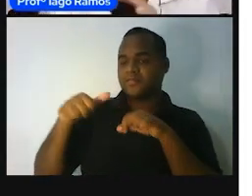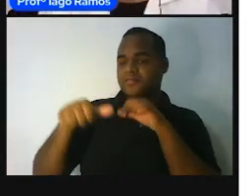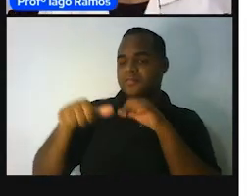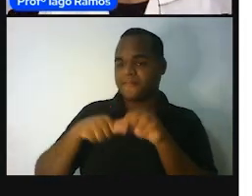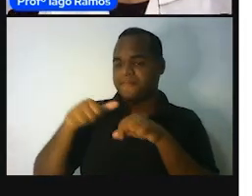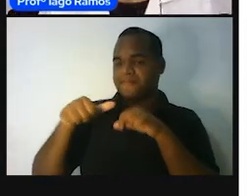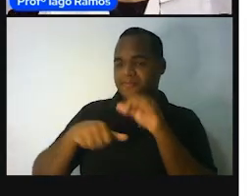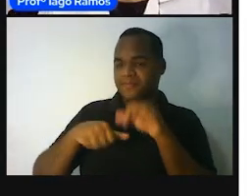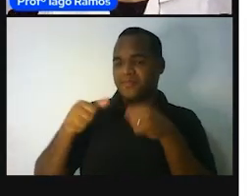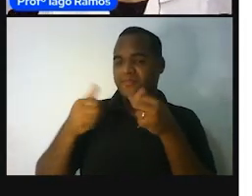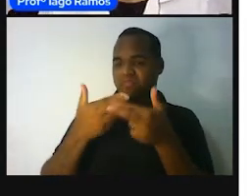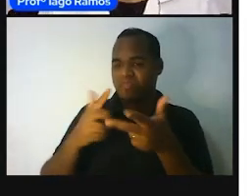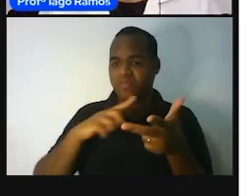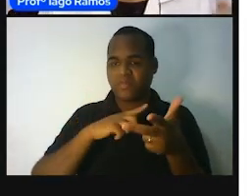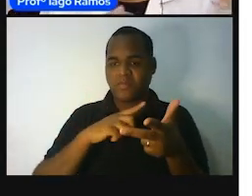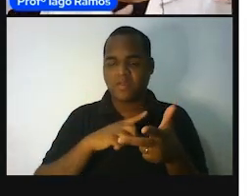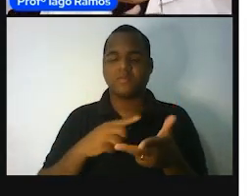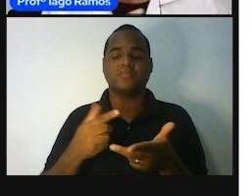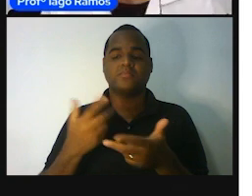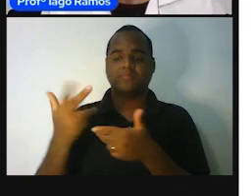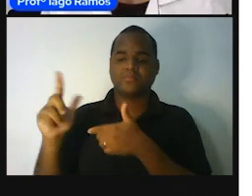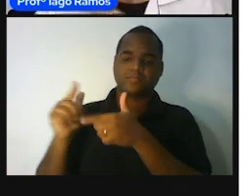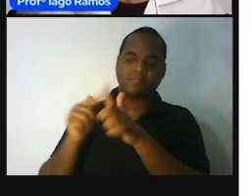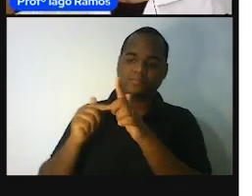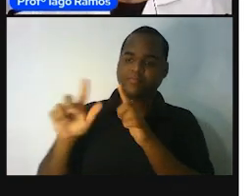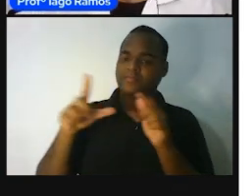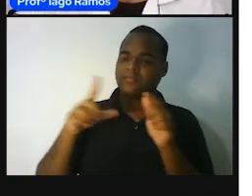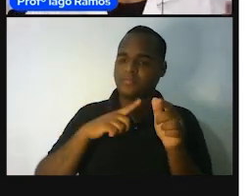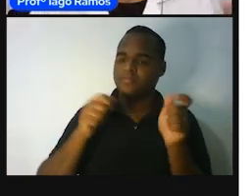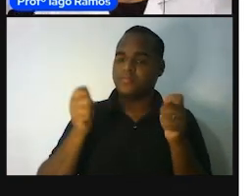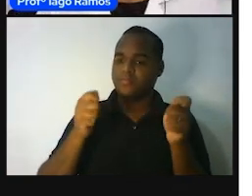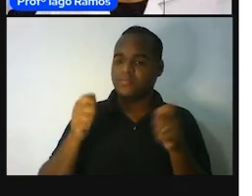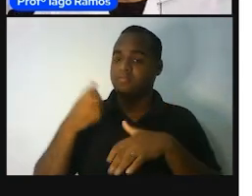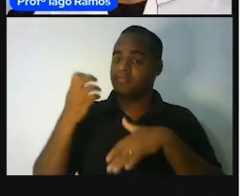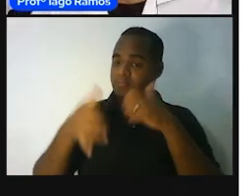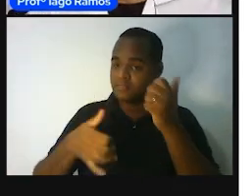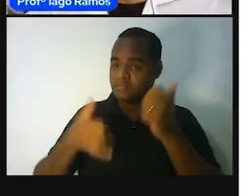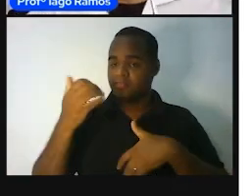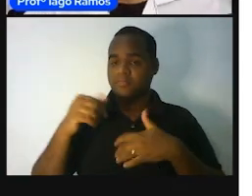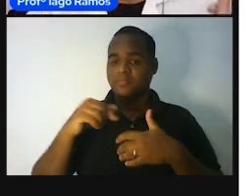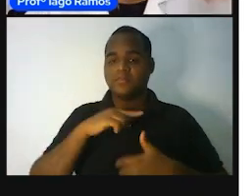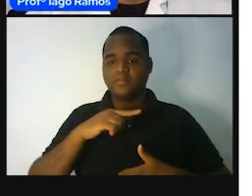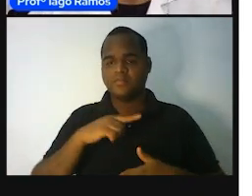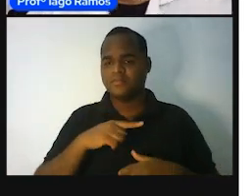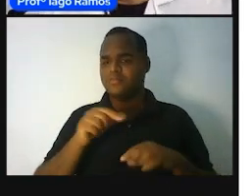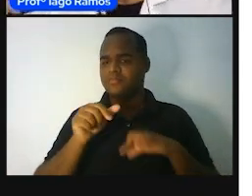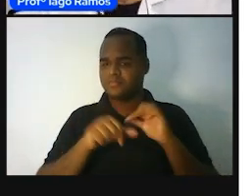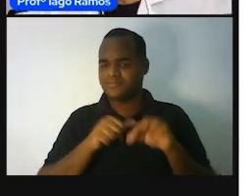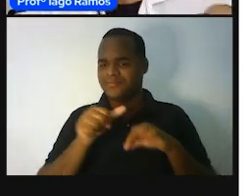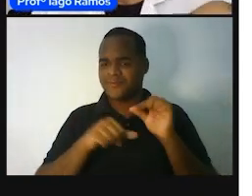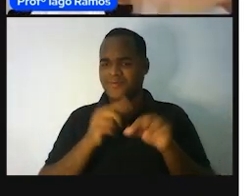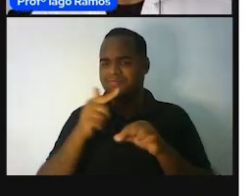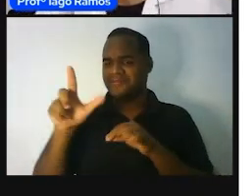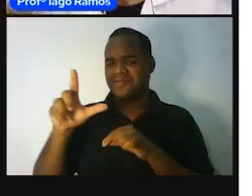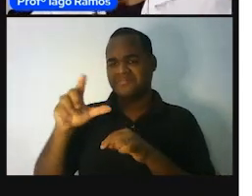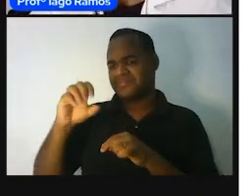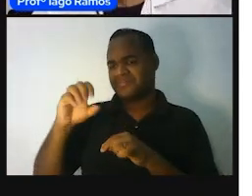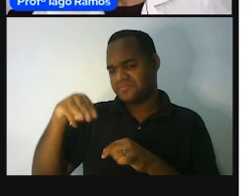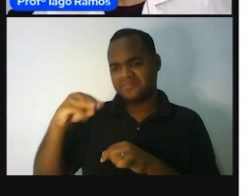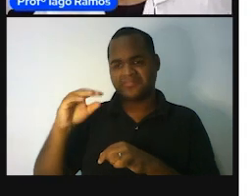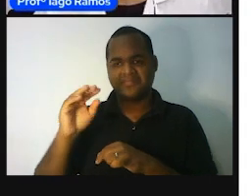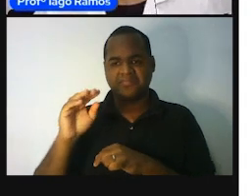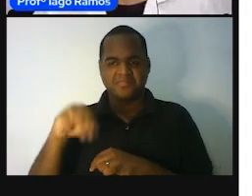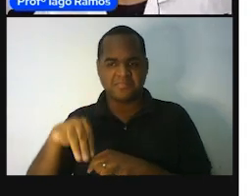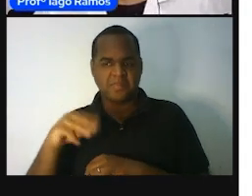de medida e outro. A gente pode pegar o quilômetro que transforma em négros, químicos, químicos, transforma em uma négros ou em uma négros